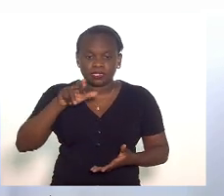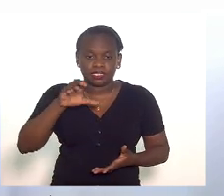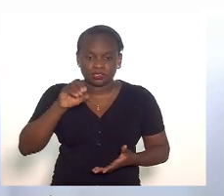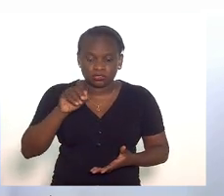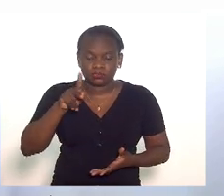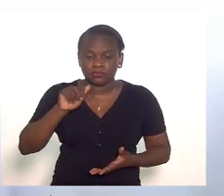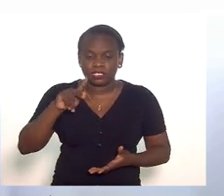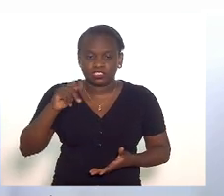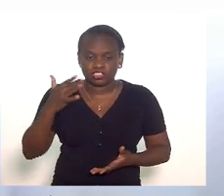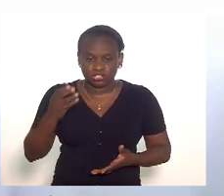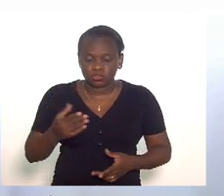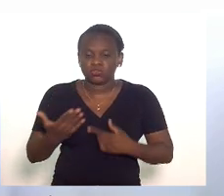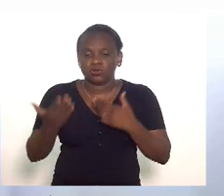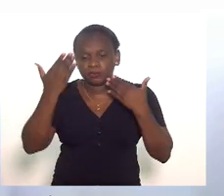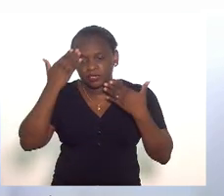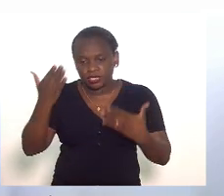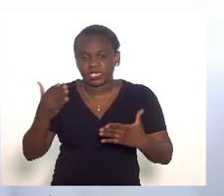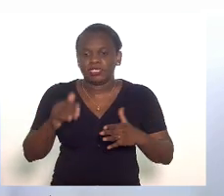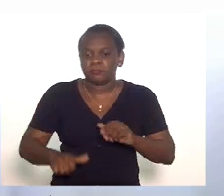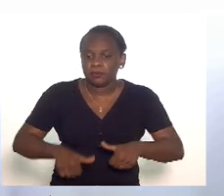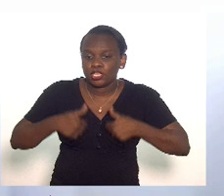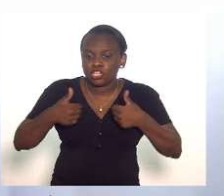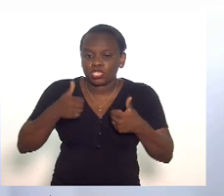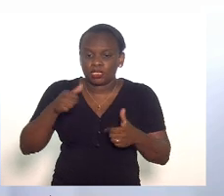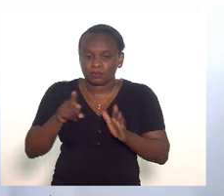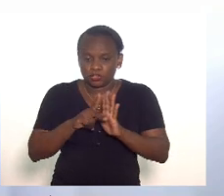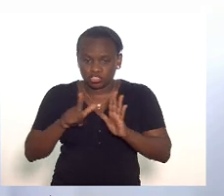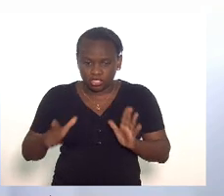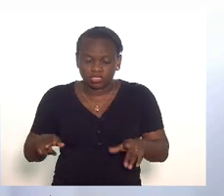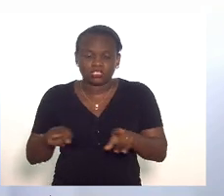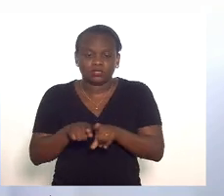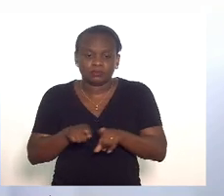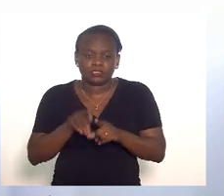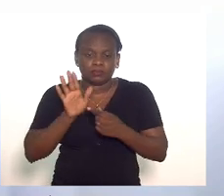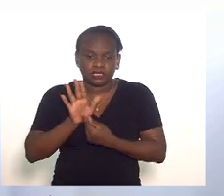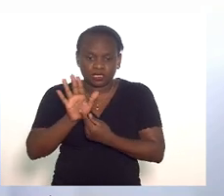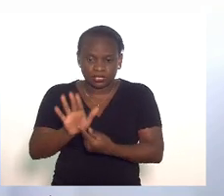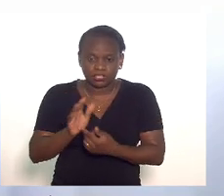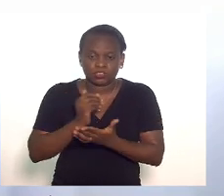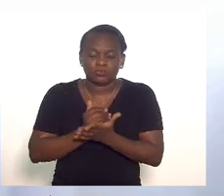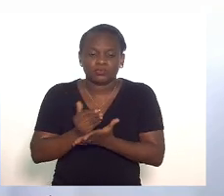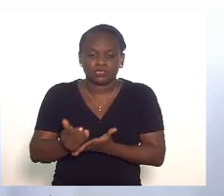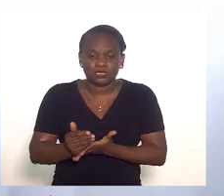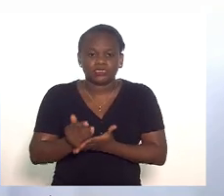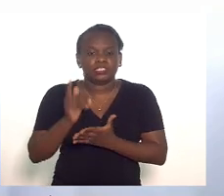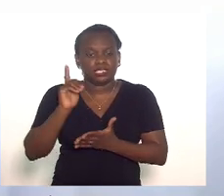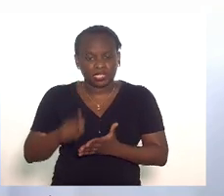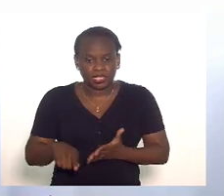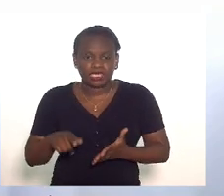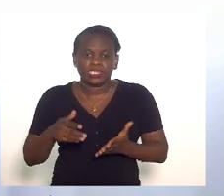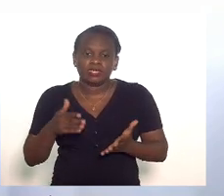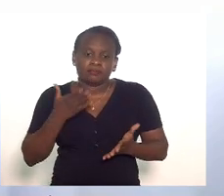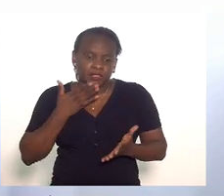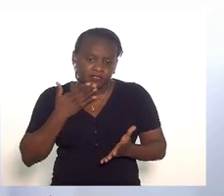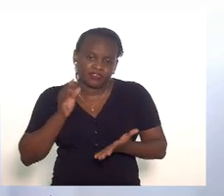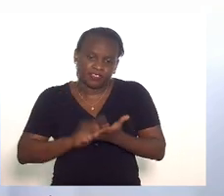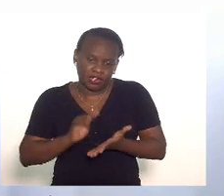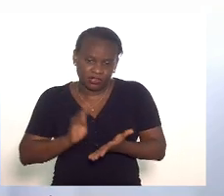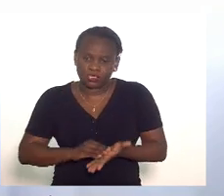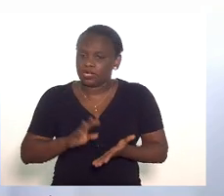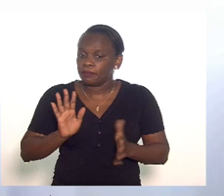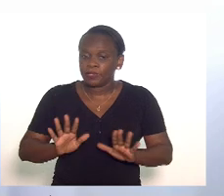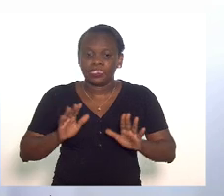por ter aperfeiçoado do nosso projeto a apresentação inicial do projeto era imperfeita as